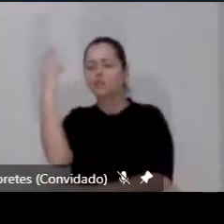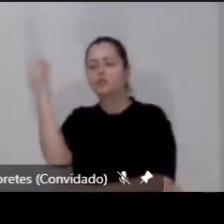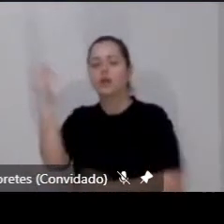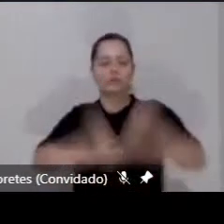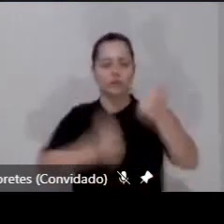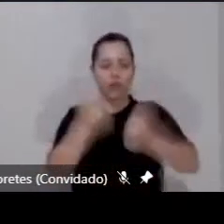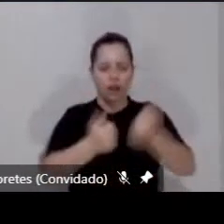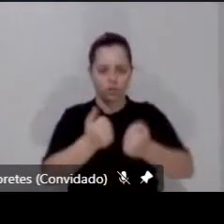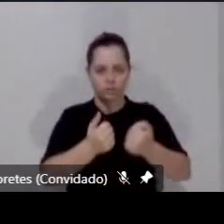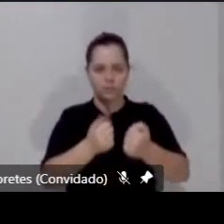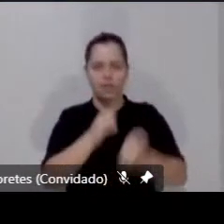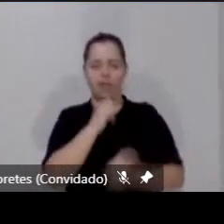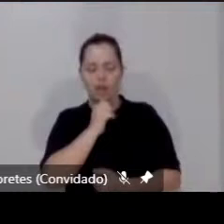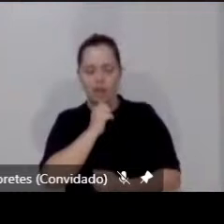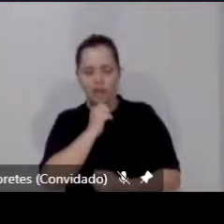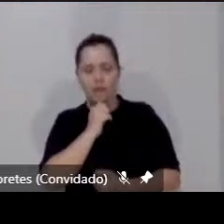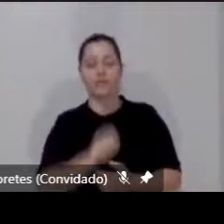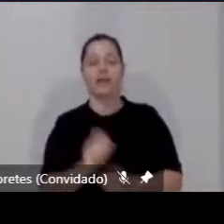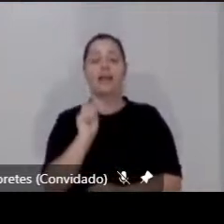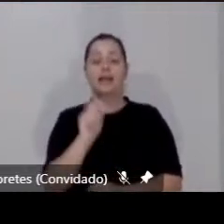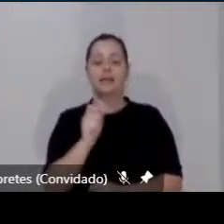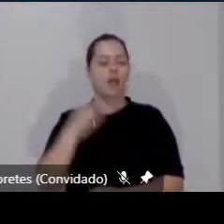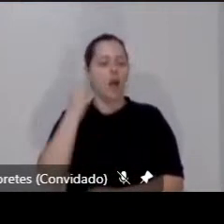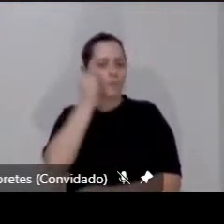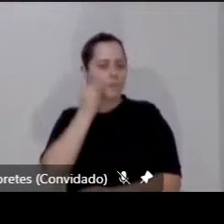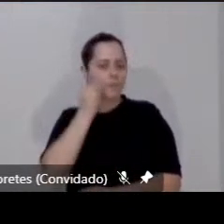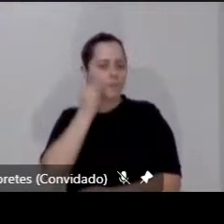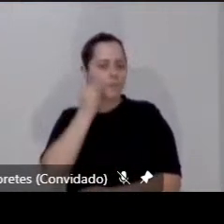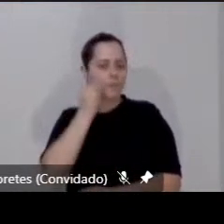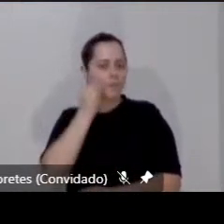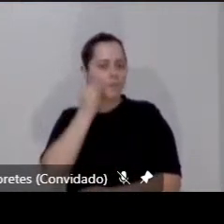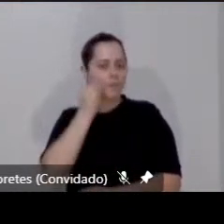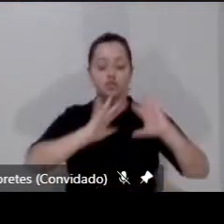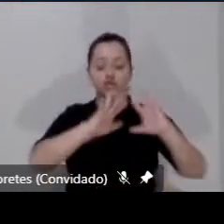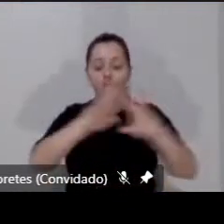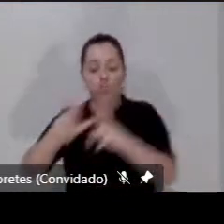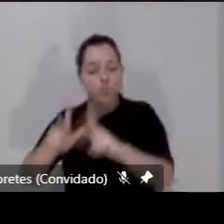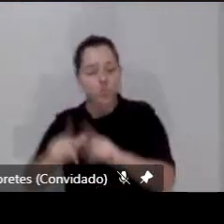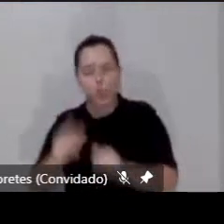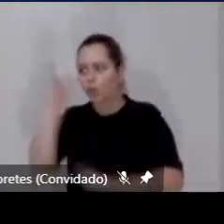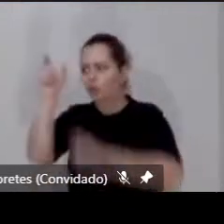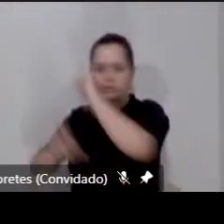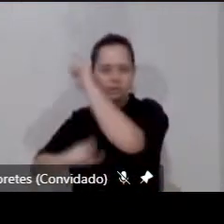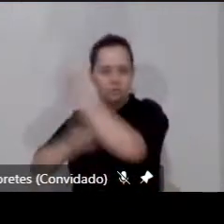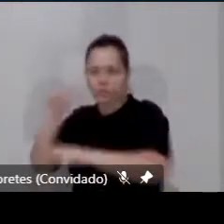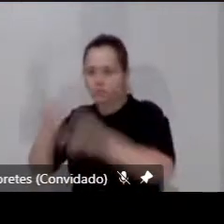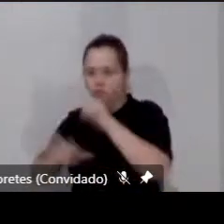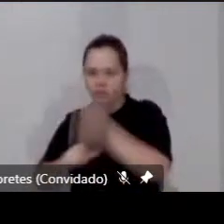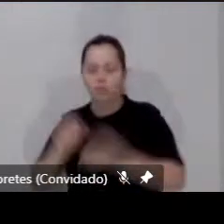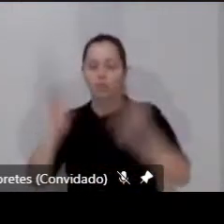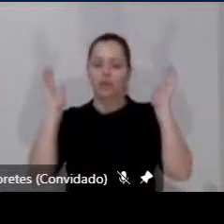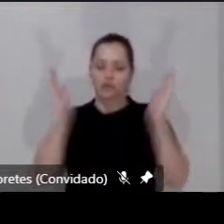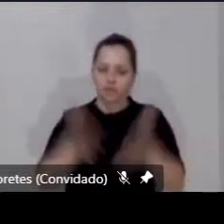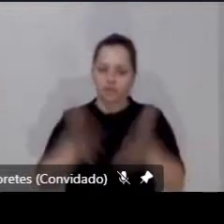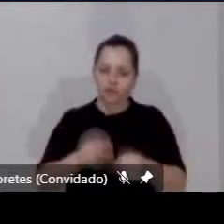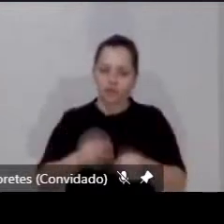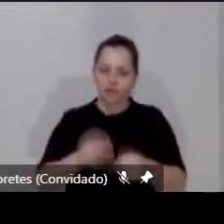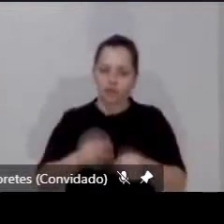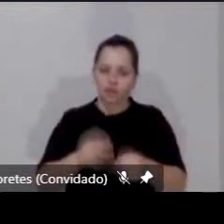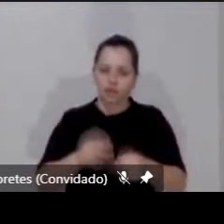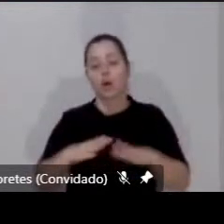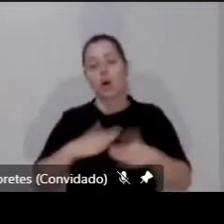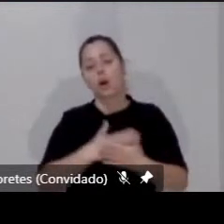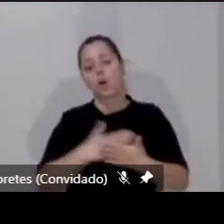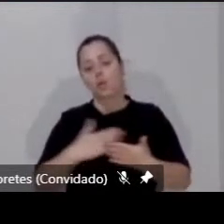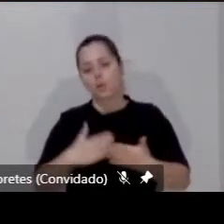é uma experiência que a humanidade teve a partir de 1905, quando se inventou